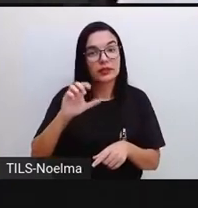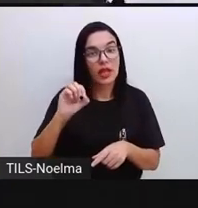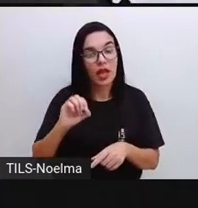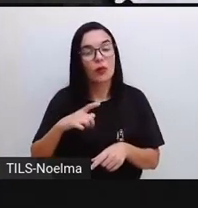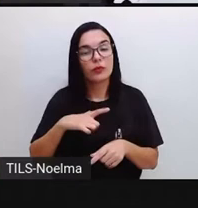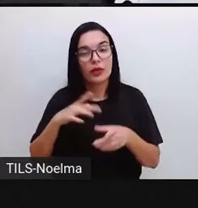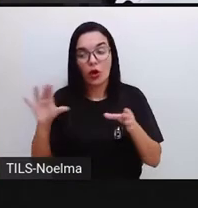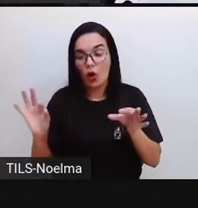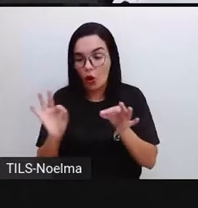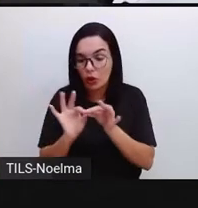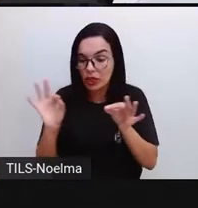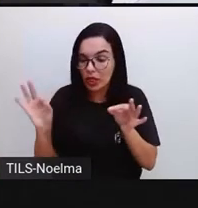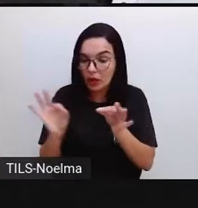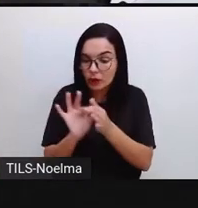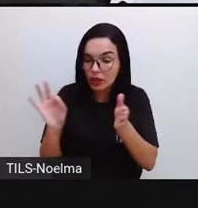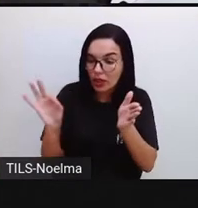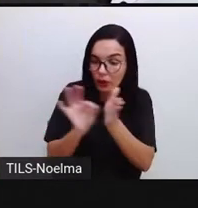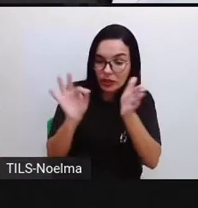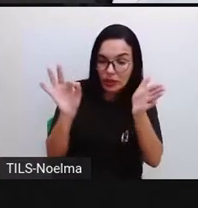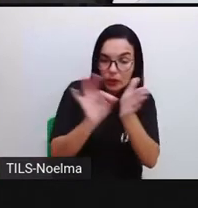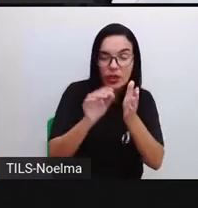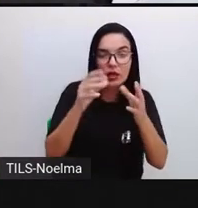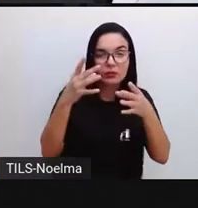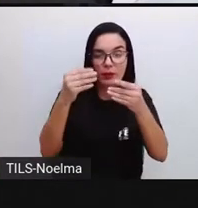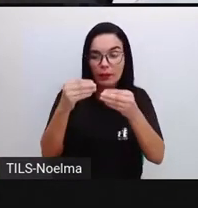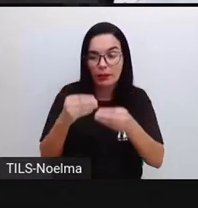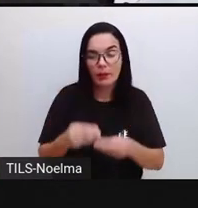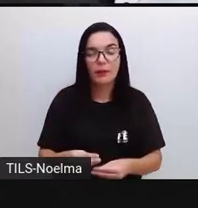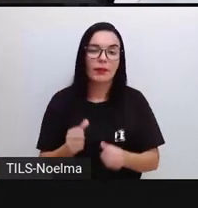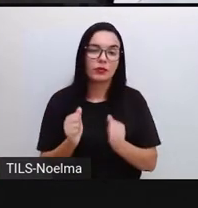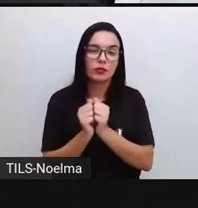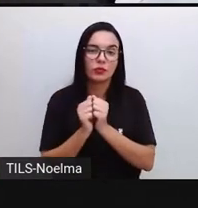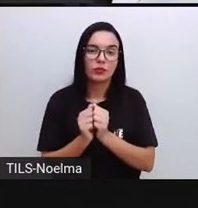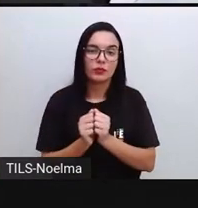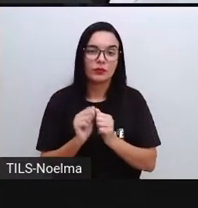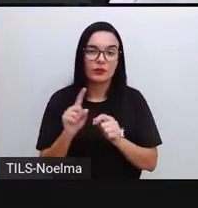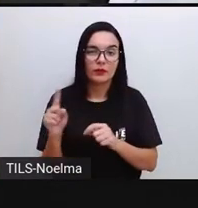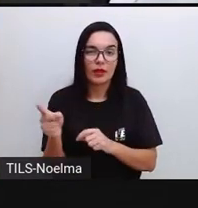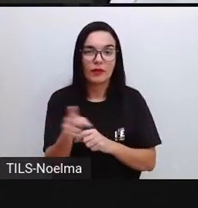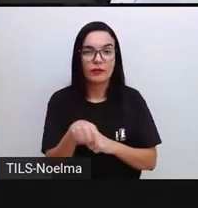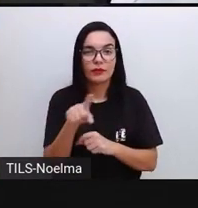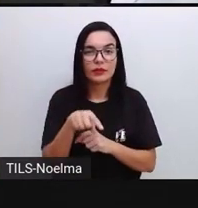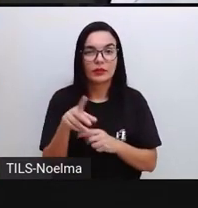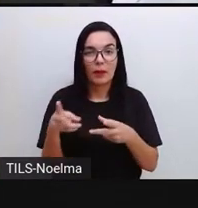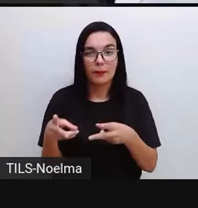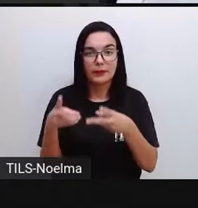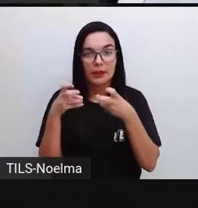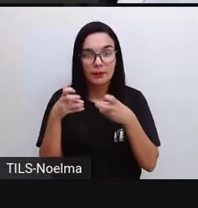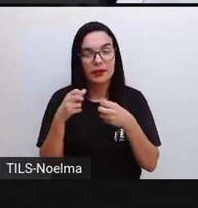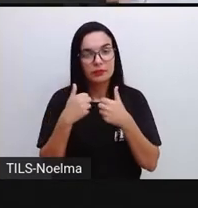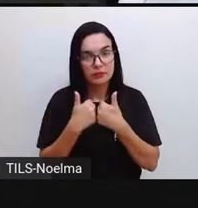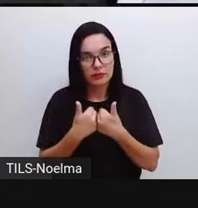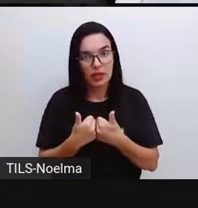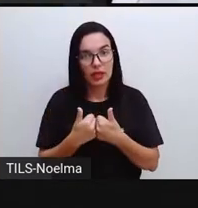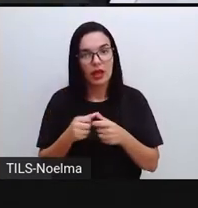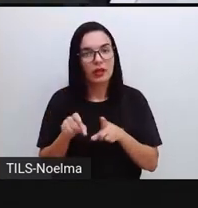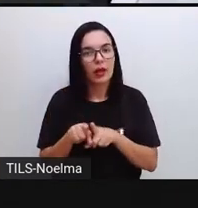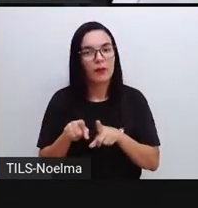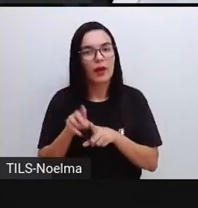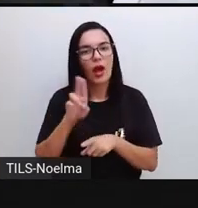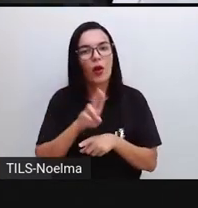quantas estratégias a prof trouxe aqui? Pra vocês perceberem que a gente pode usar várias